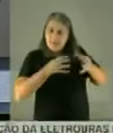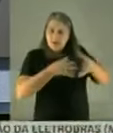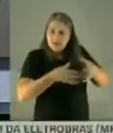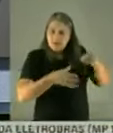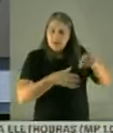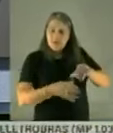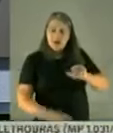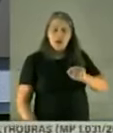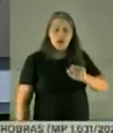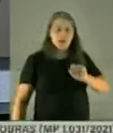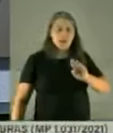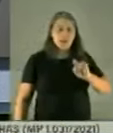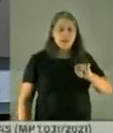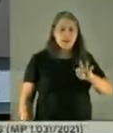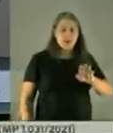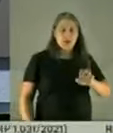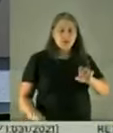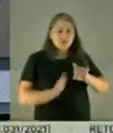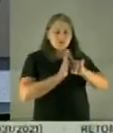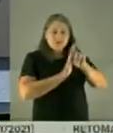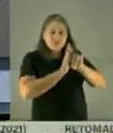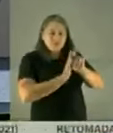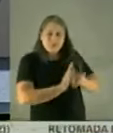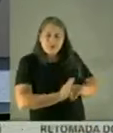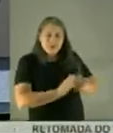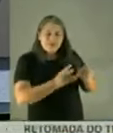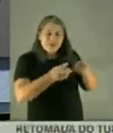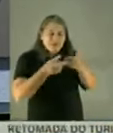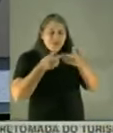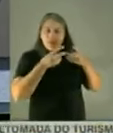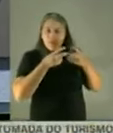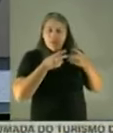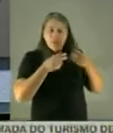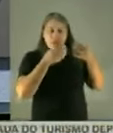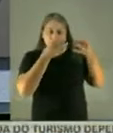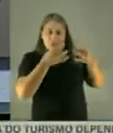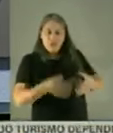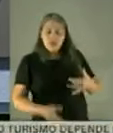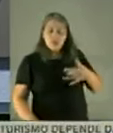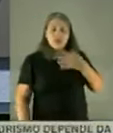gabinete, analisa essas declarações que vimos nos vídeos?